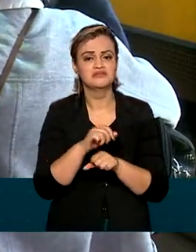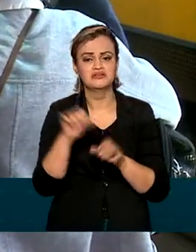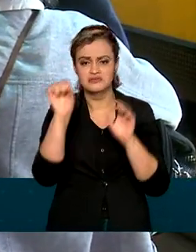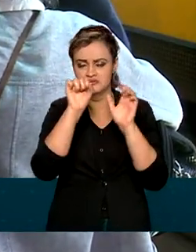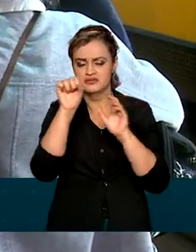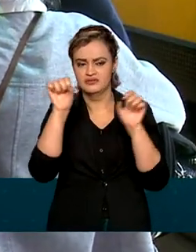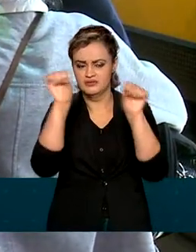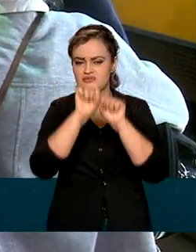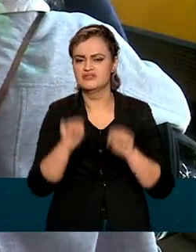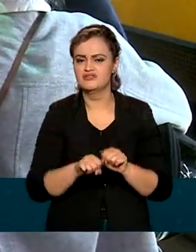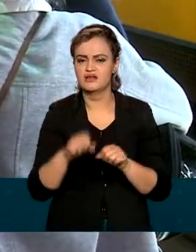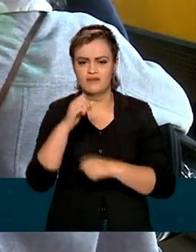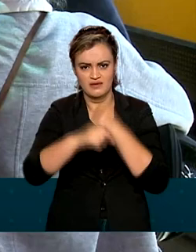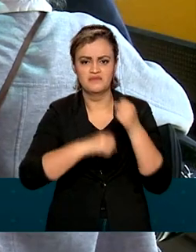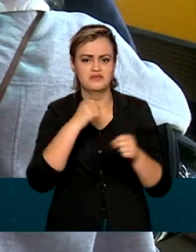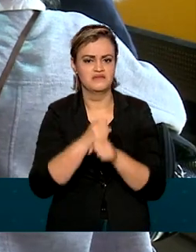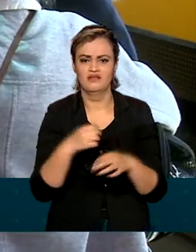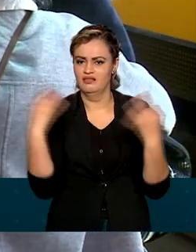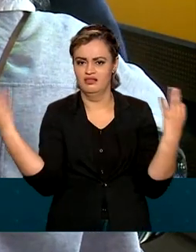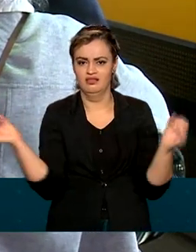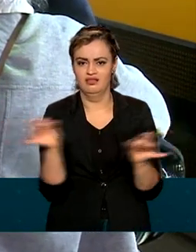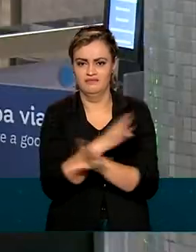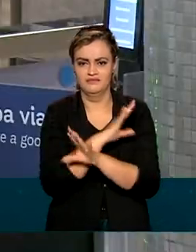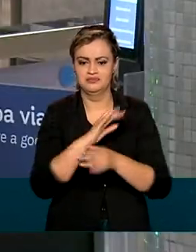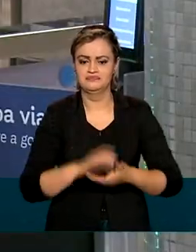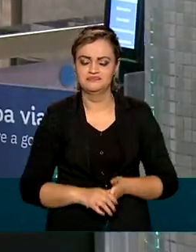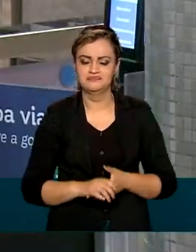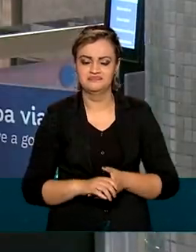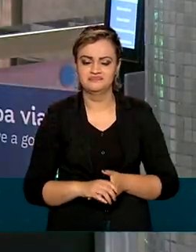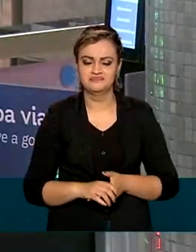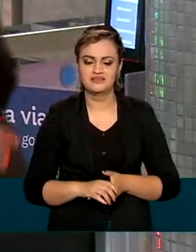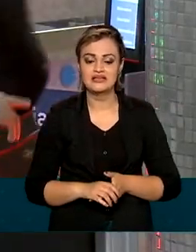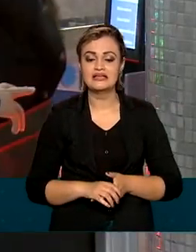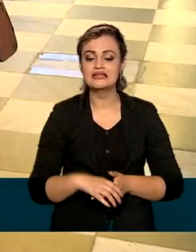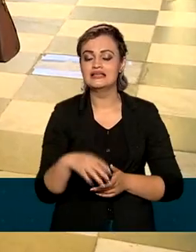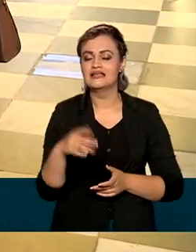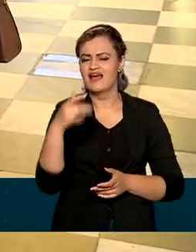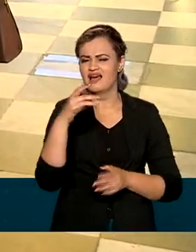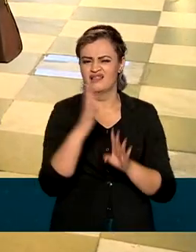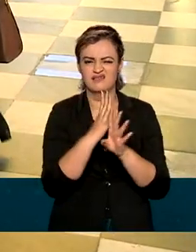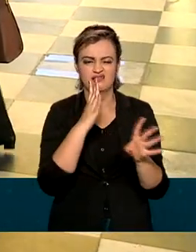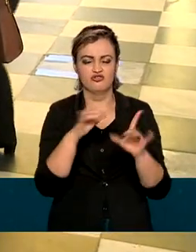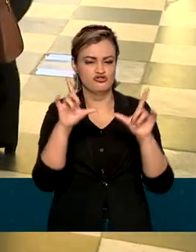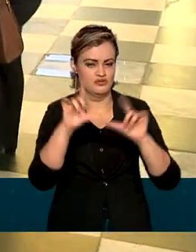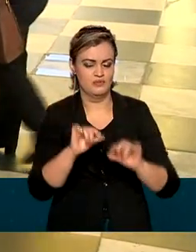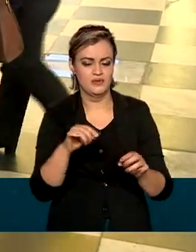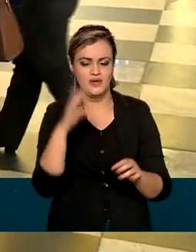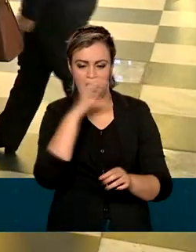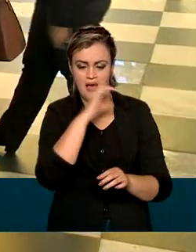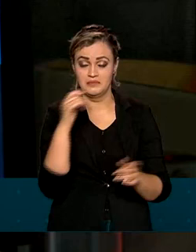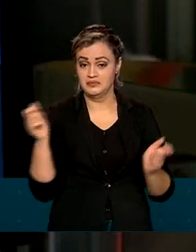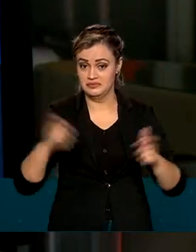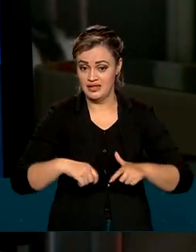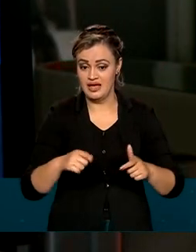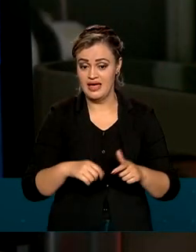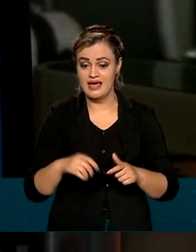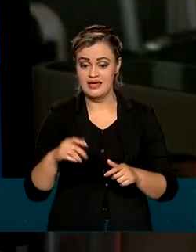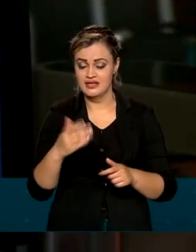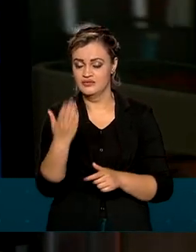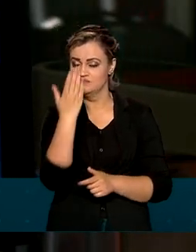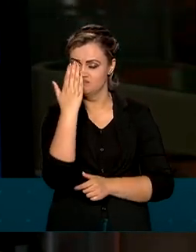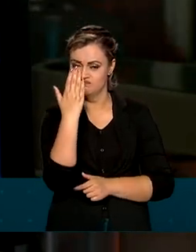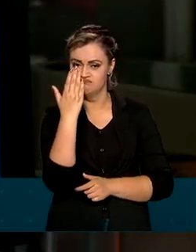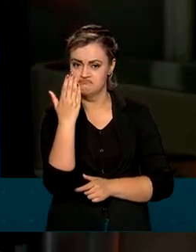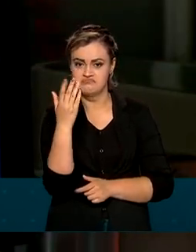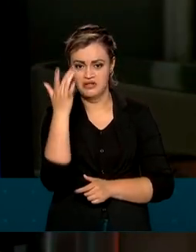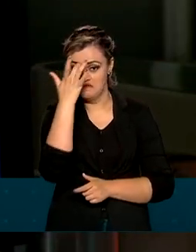seja implantado no ano que vem em alguns aeroportos. Além de reduzir a espera e tornar o processo mais eficiente, o embarque 100